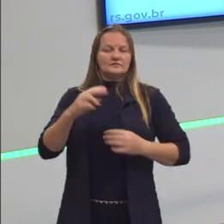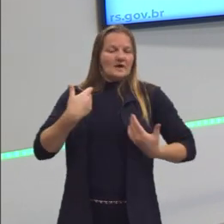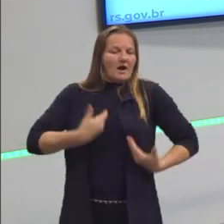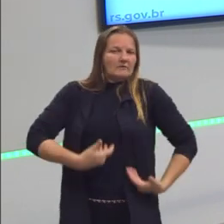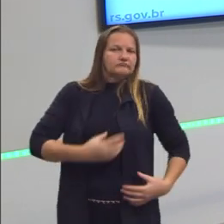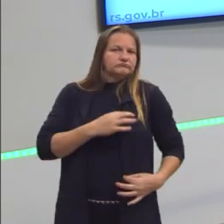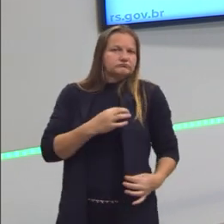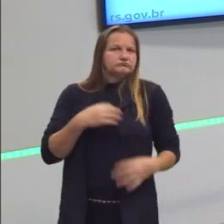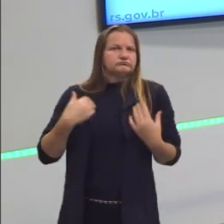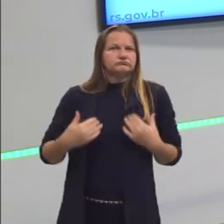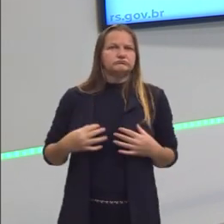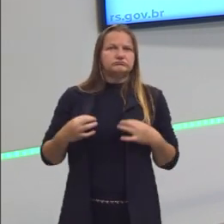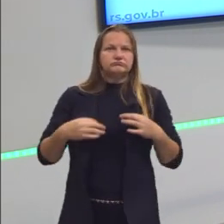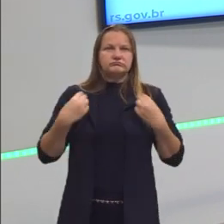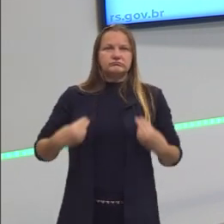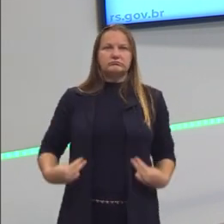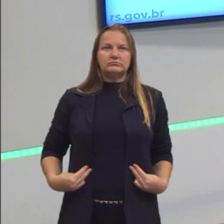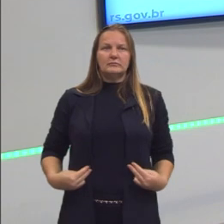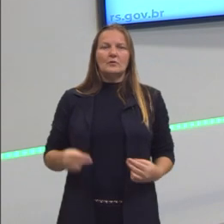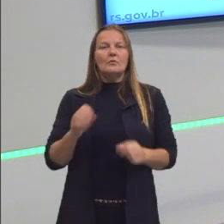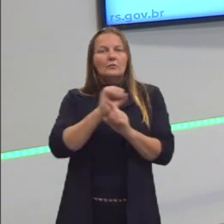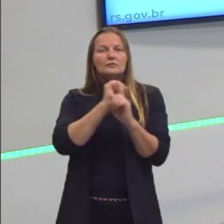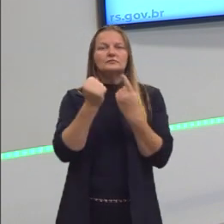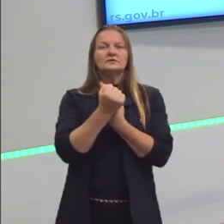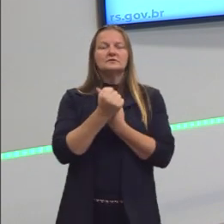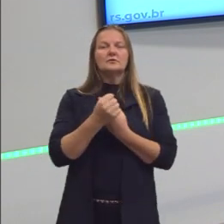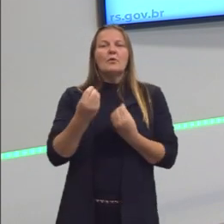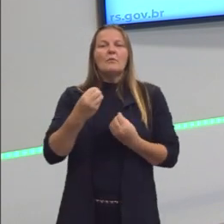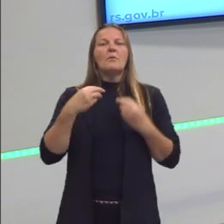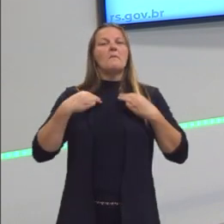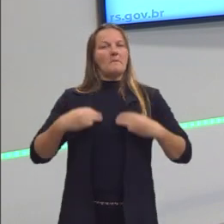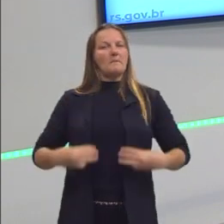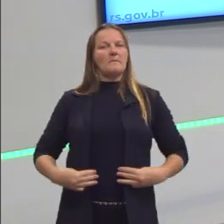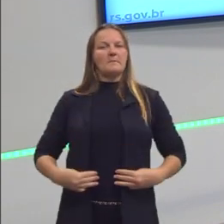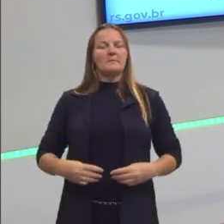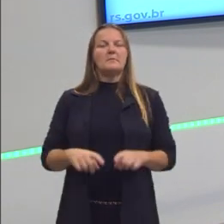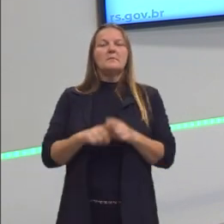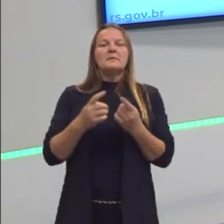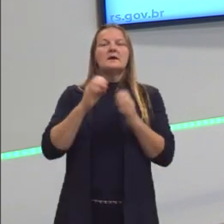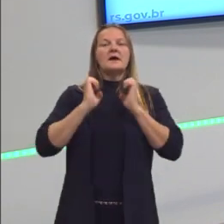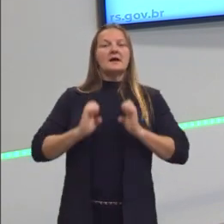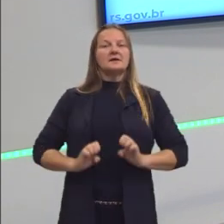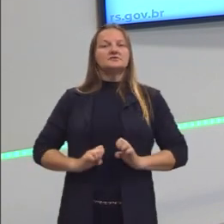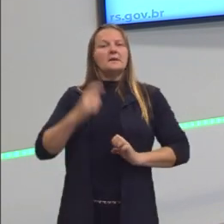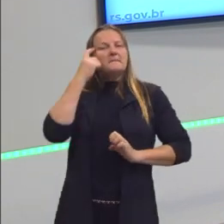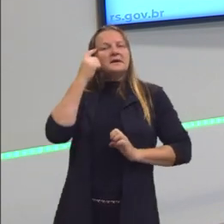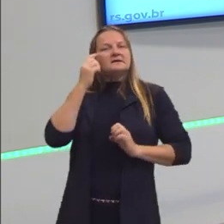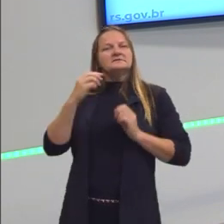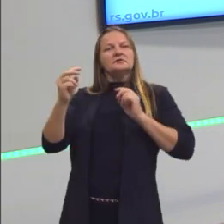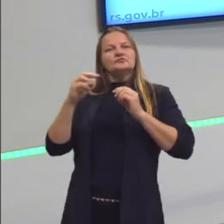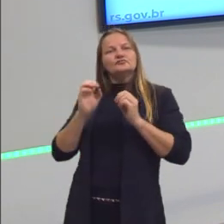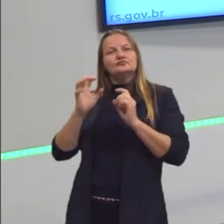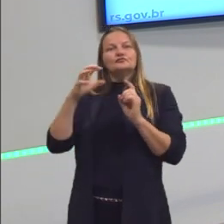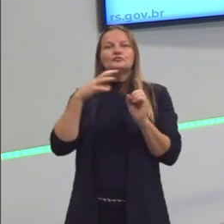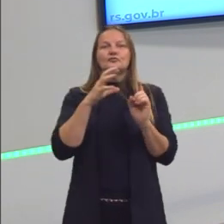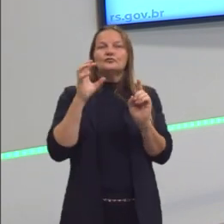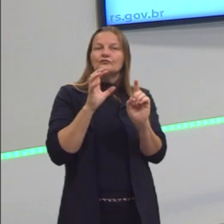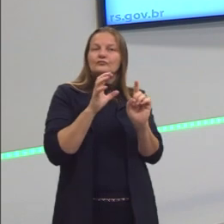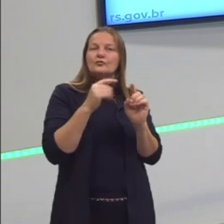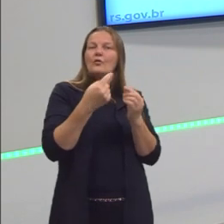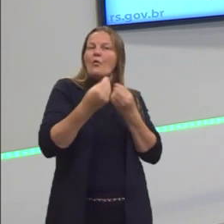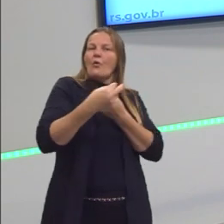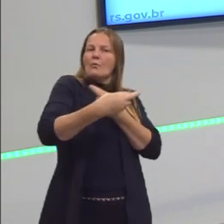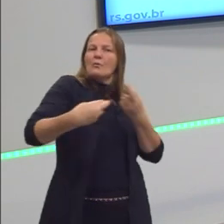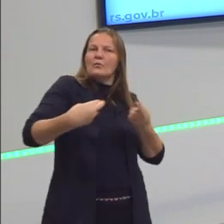enfim, essas relações que nós temos na sociedade são relações morais. E a ética pensa, reflete sobre essas